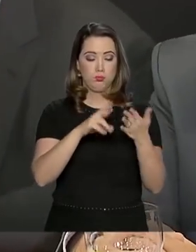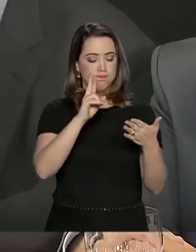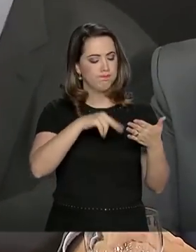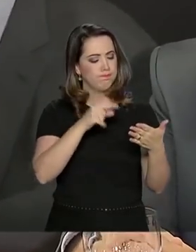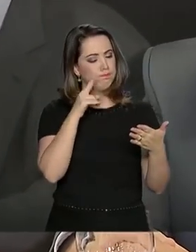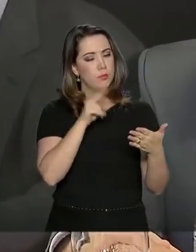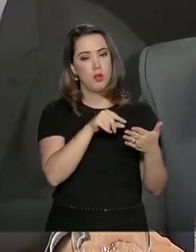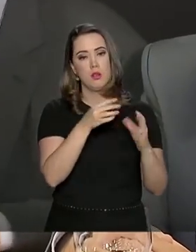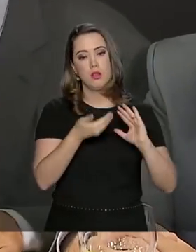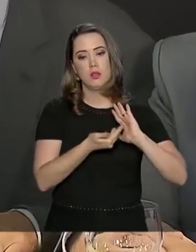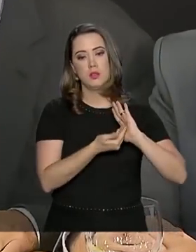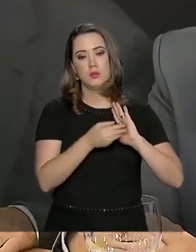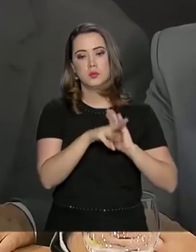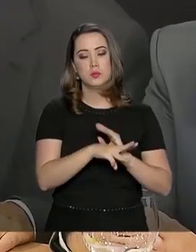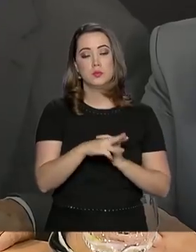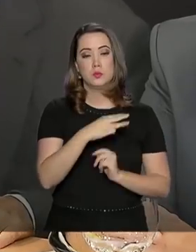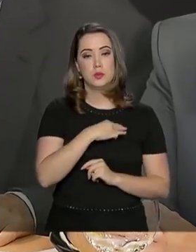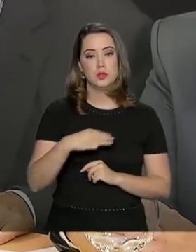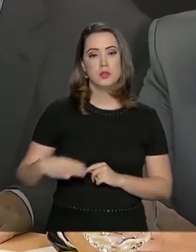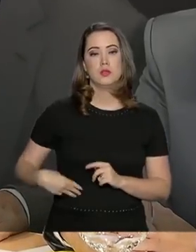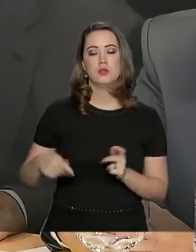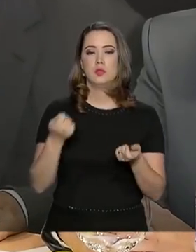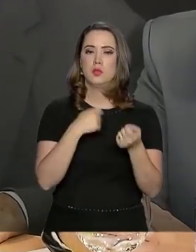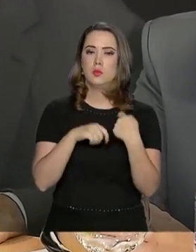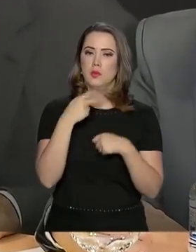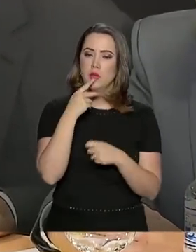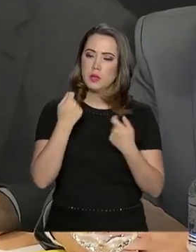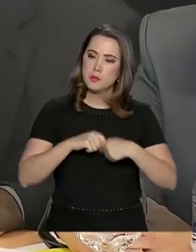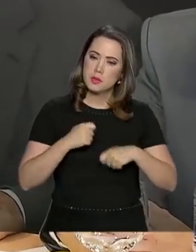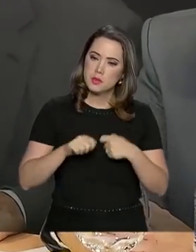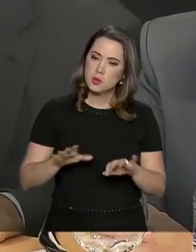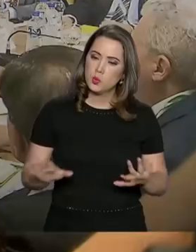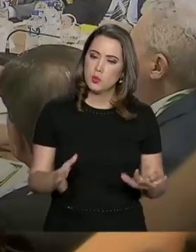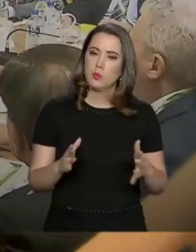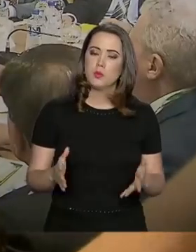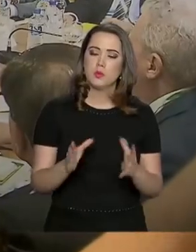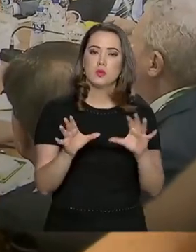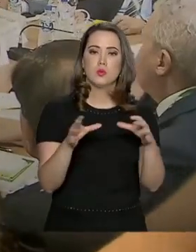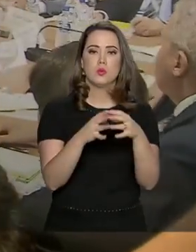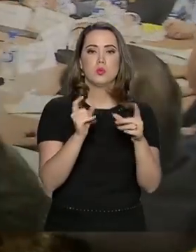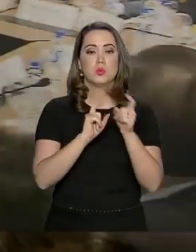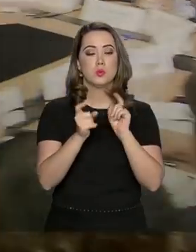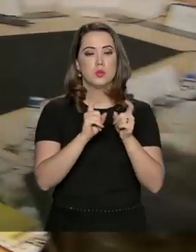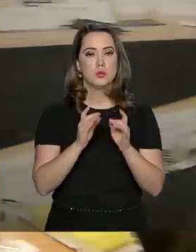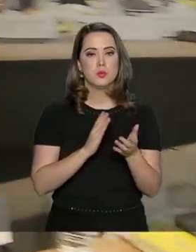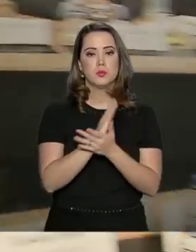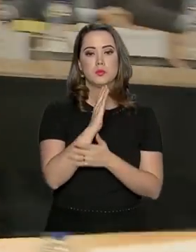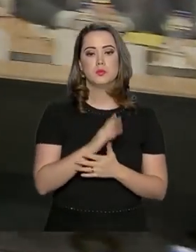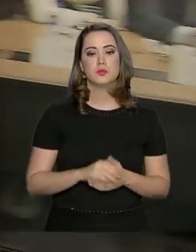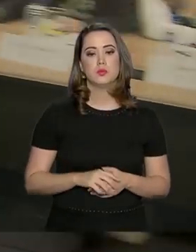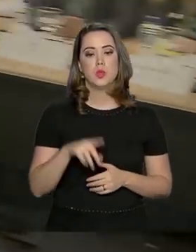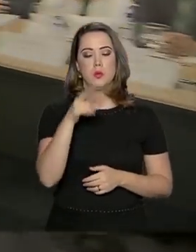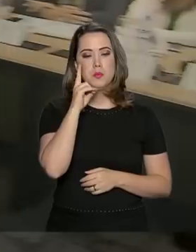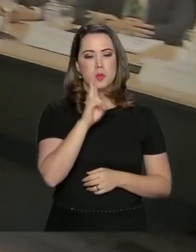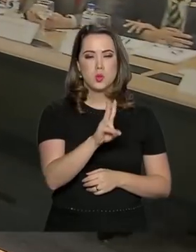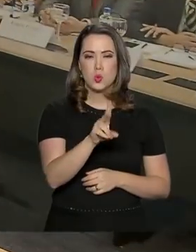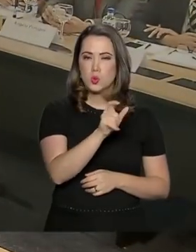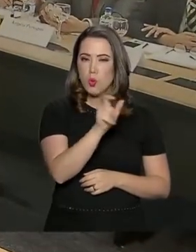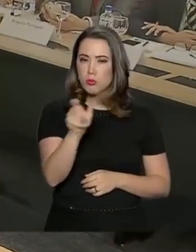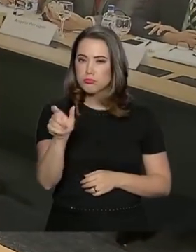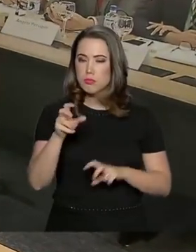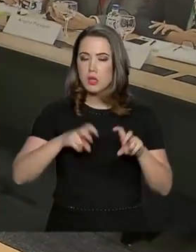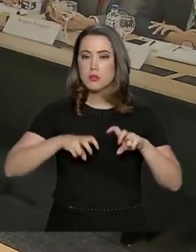Economia, Paulo Guedes, defende uma mobilização de gestores para que seja aprovada. Para uma plateia de mais de